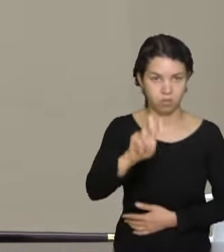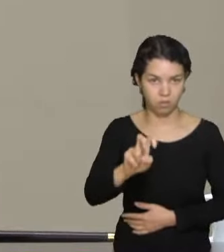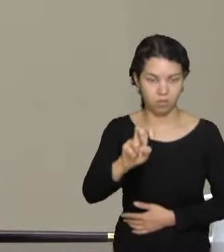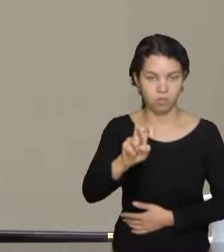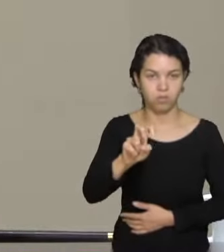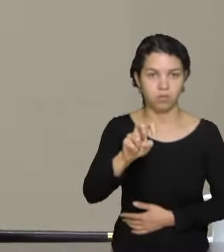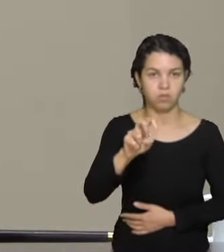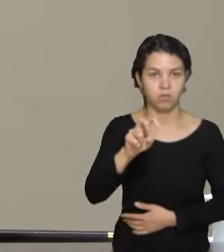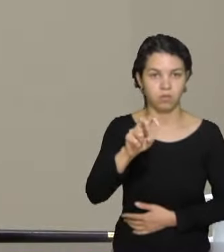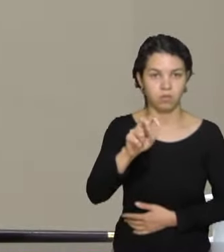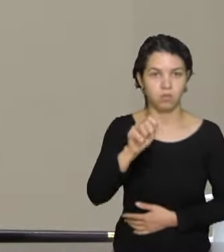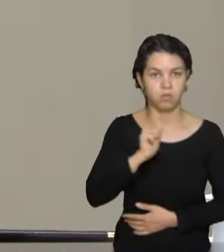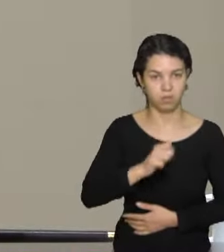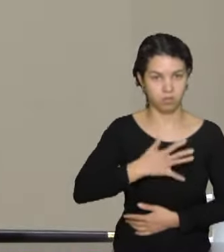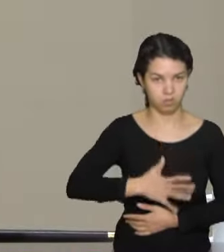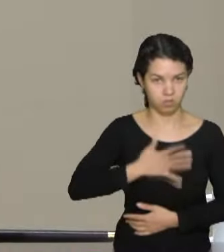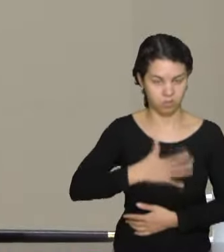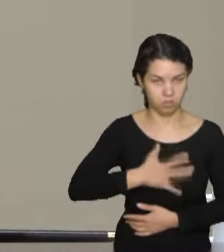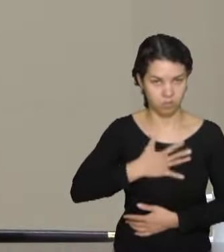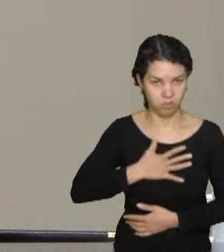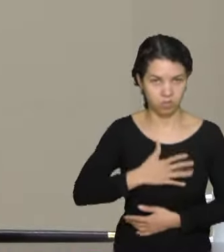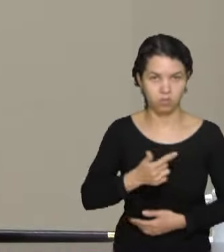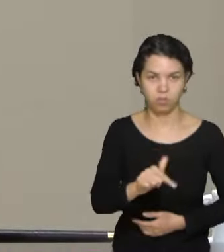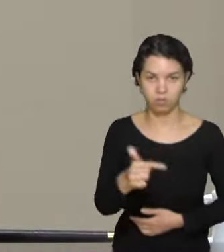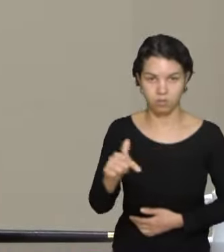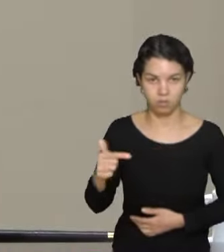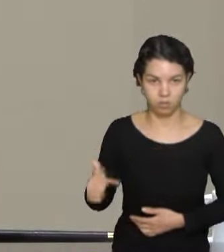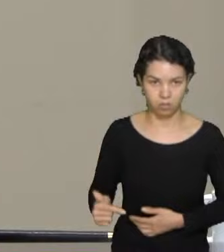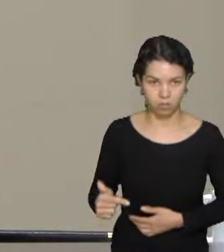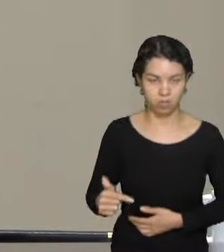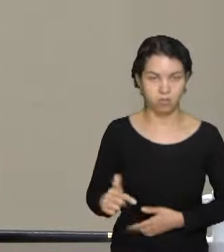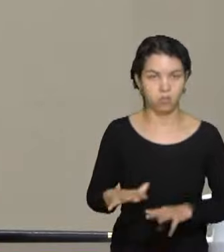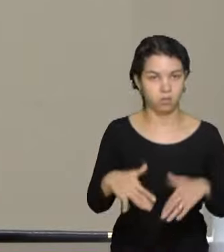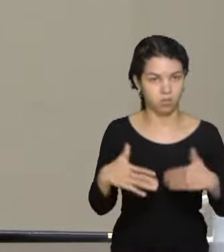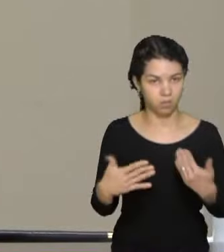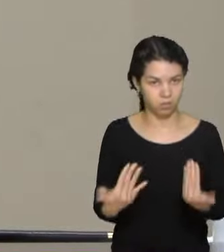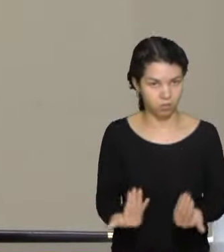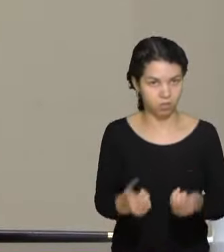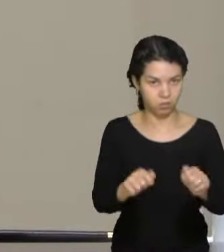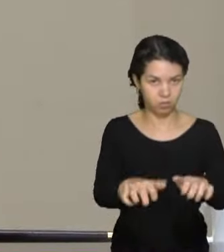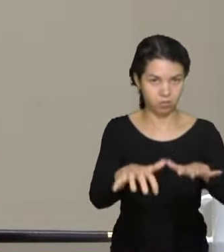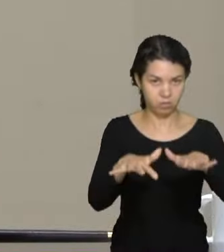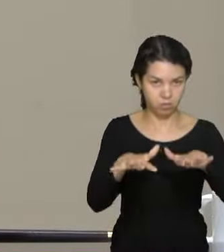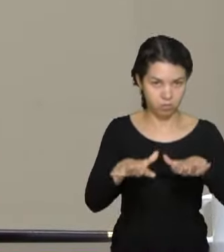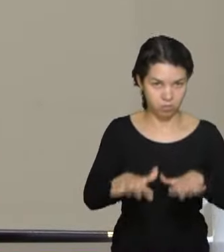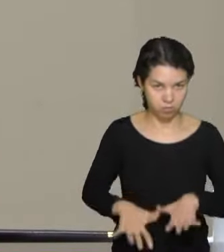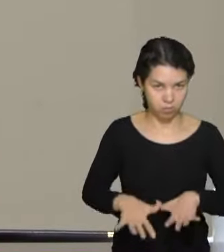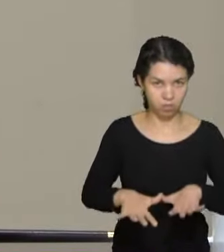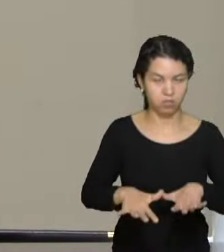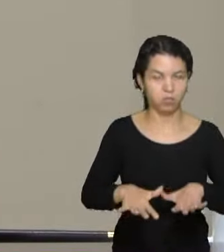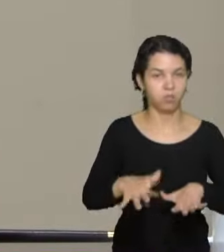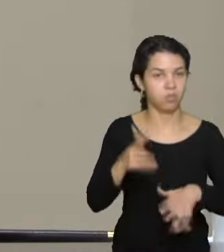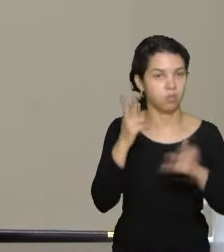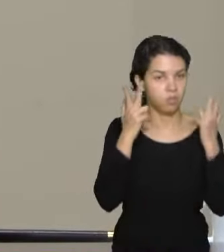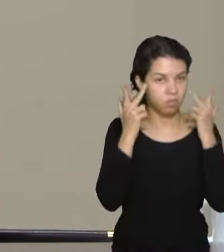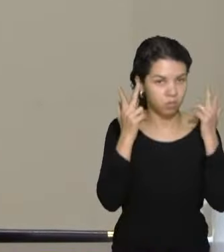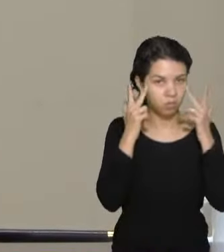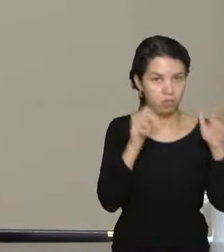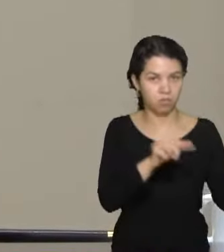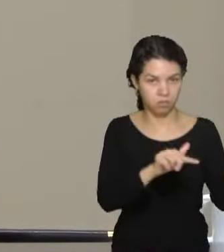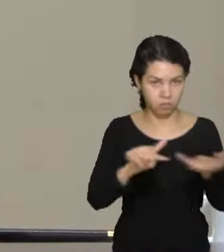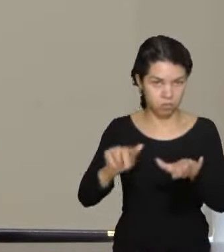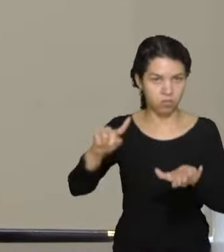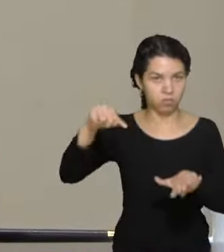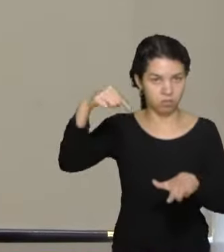agosto. Dessa forma, haverá sessões normais durante a semana que vem e nós pedimos